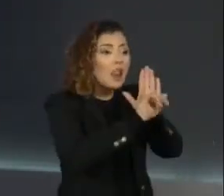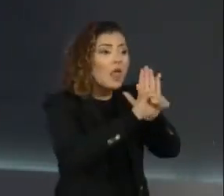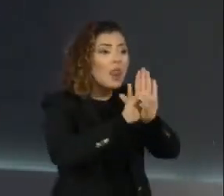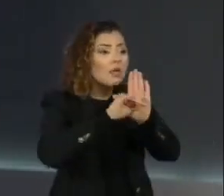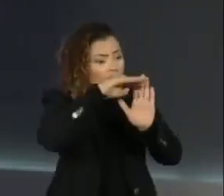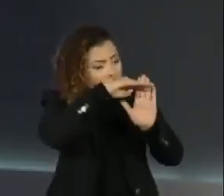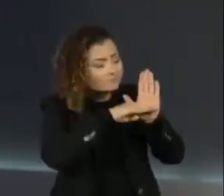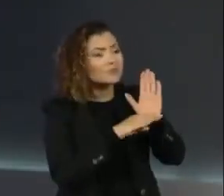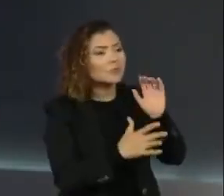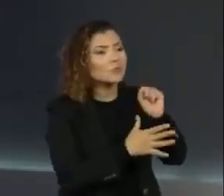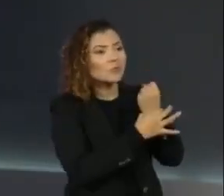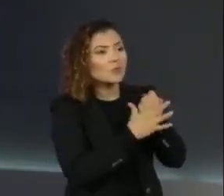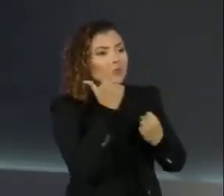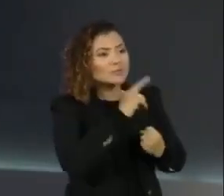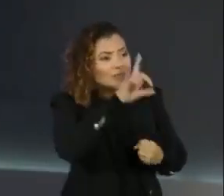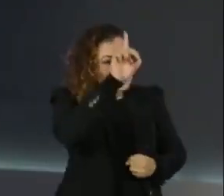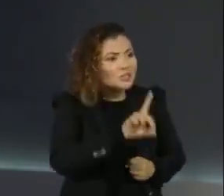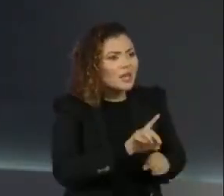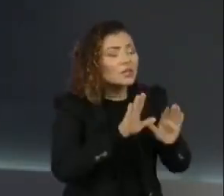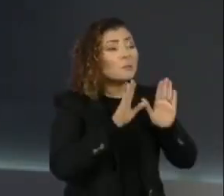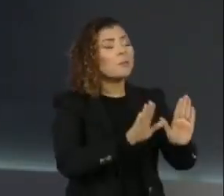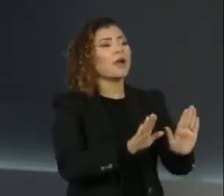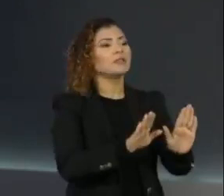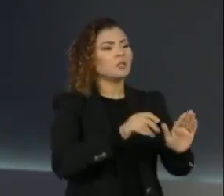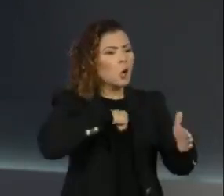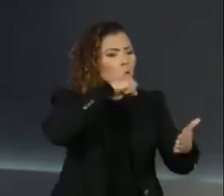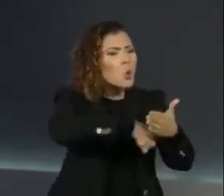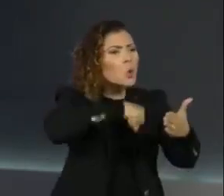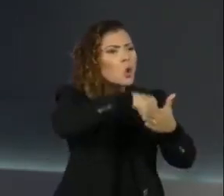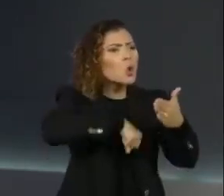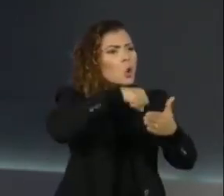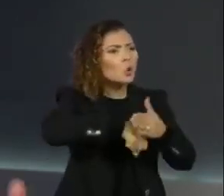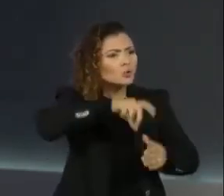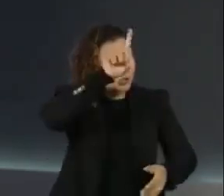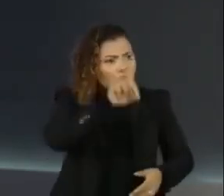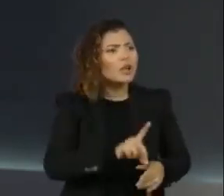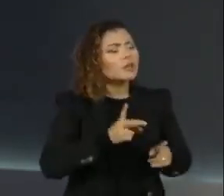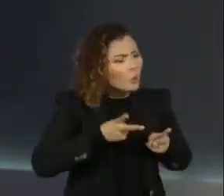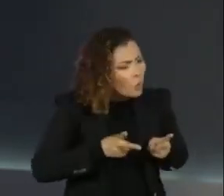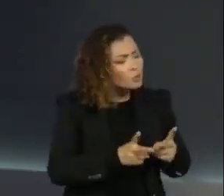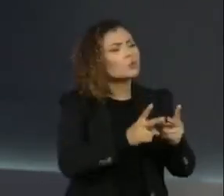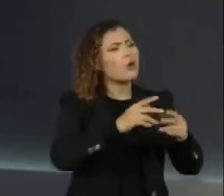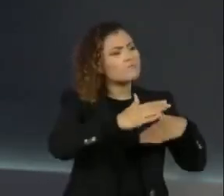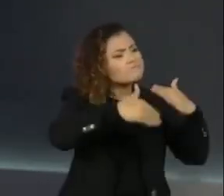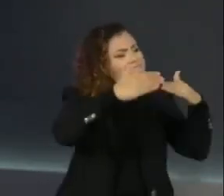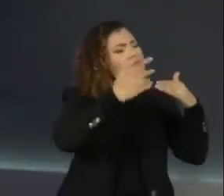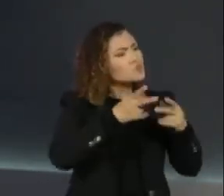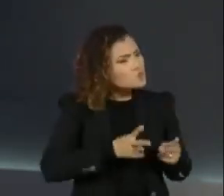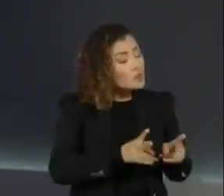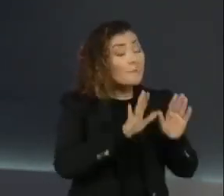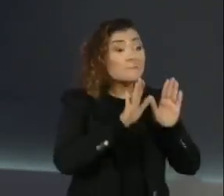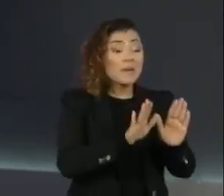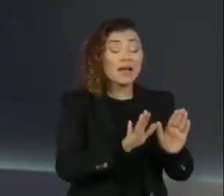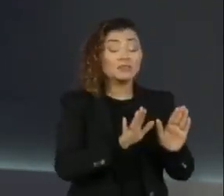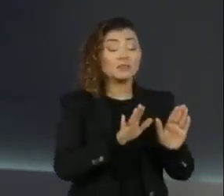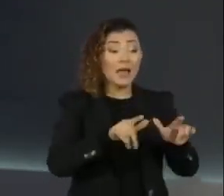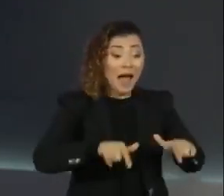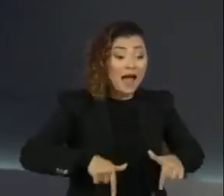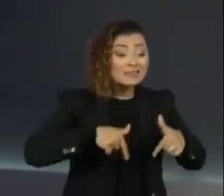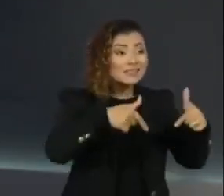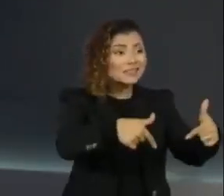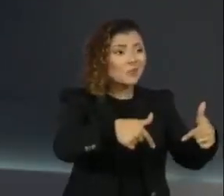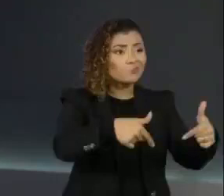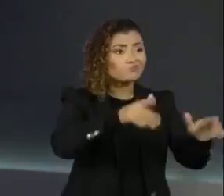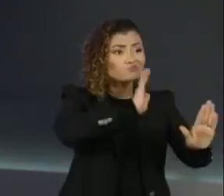realmente asseguram esses direitos. E há uma luta para que esses direitos sejam amplificados, certamente. Mas, na prática,